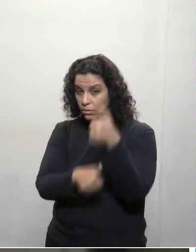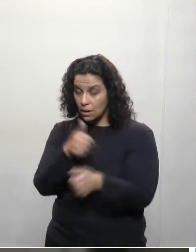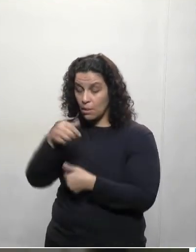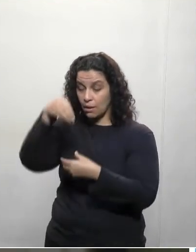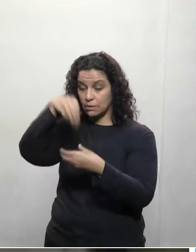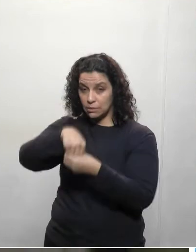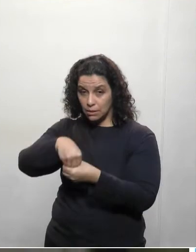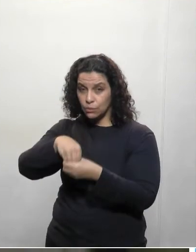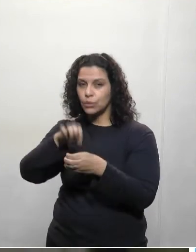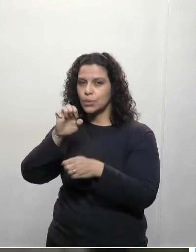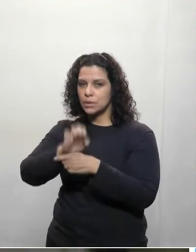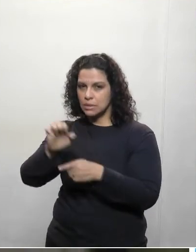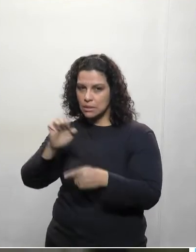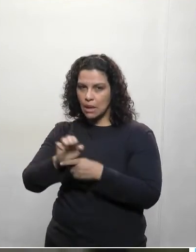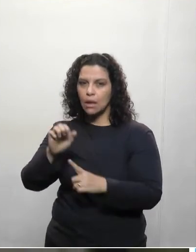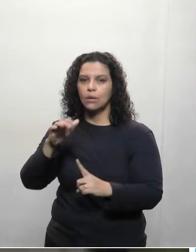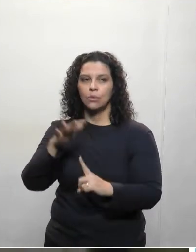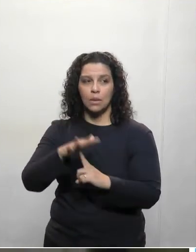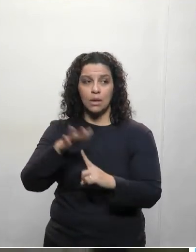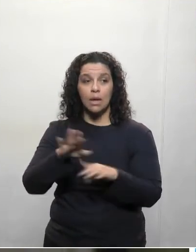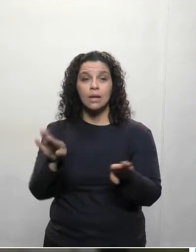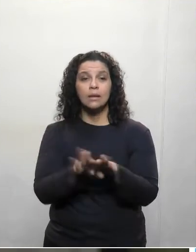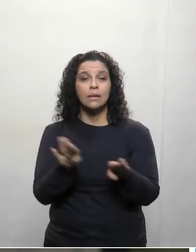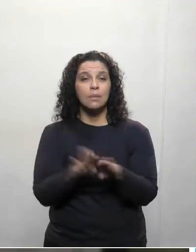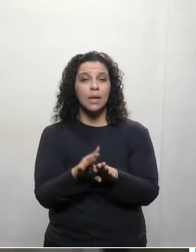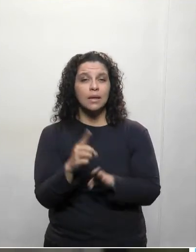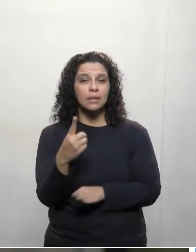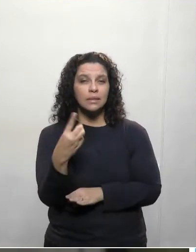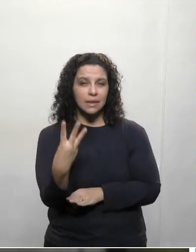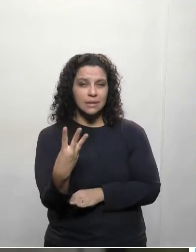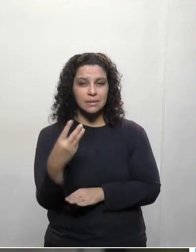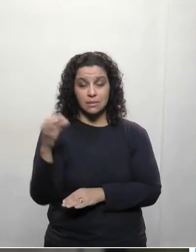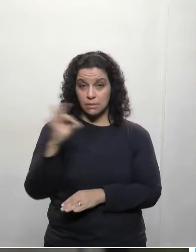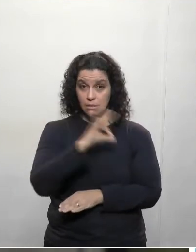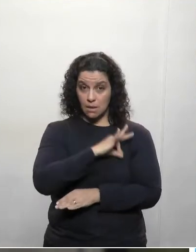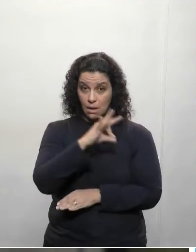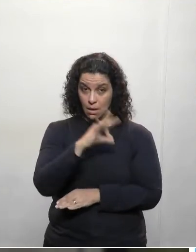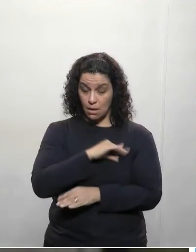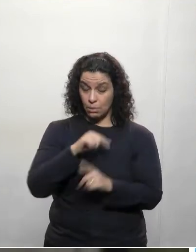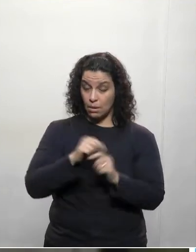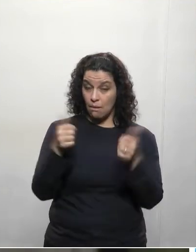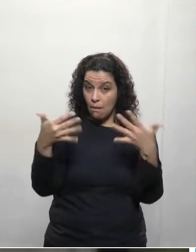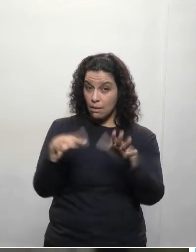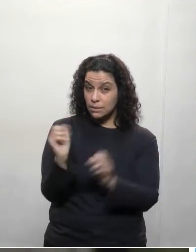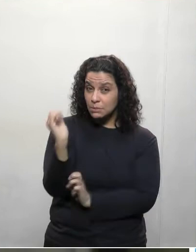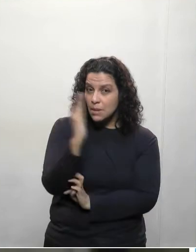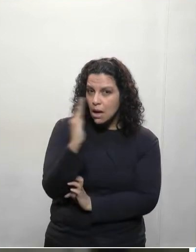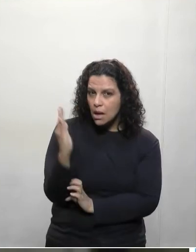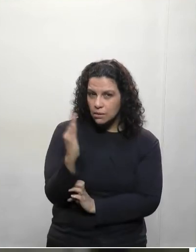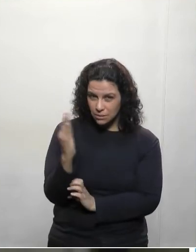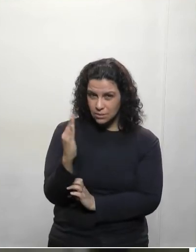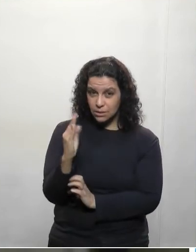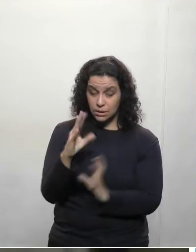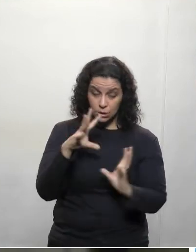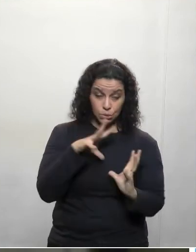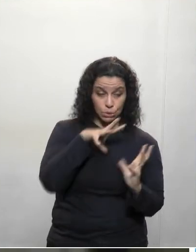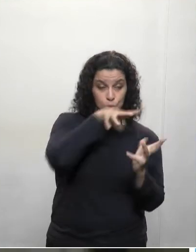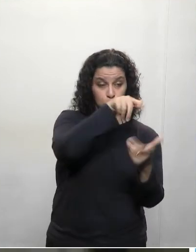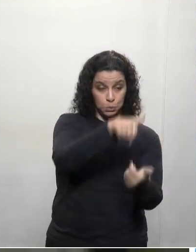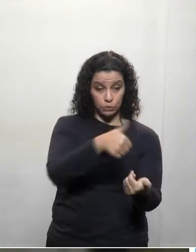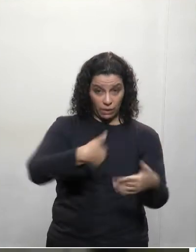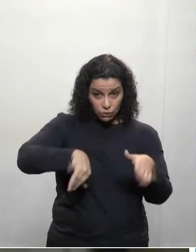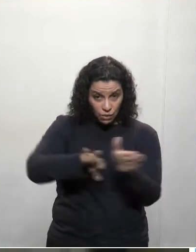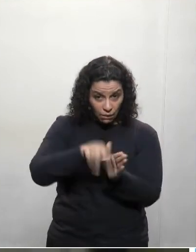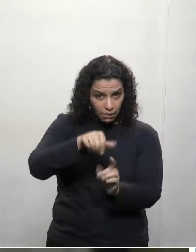com essa crise que se alastra por todo o Brasil, por todo o mundo, vai atingir também o estado do Paraná ou não?